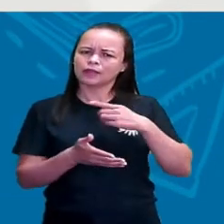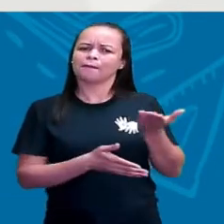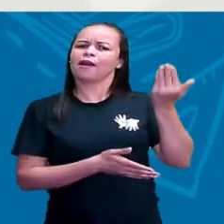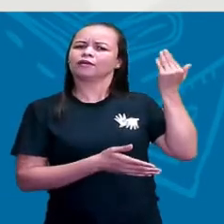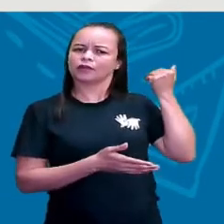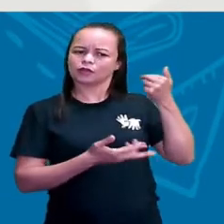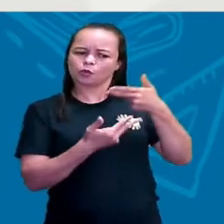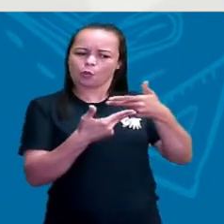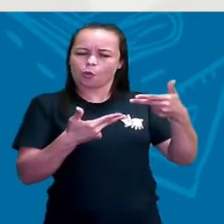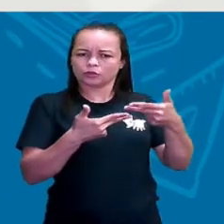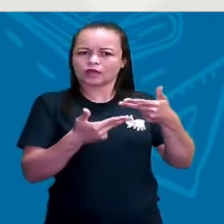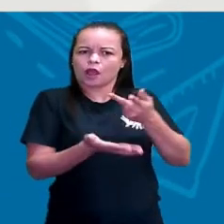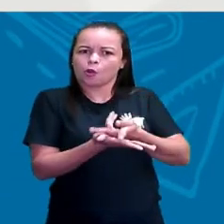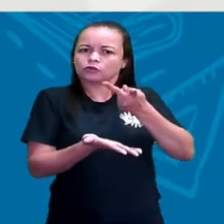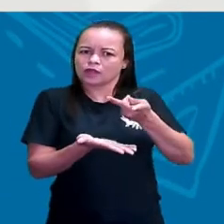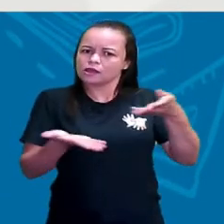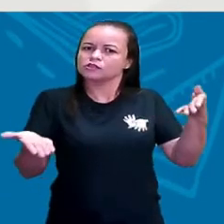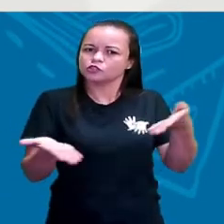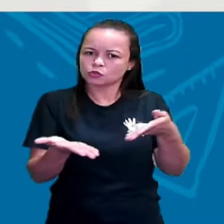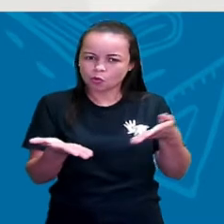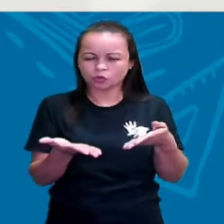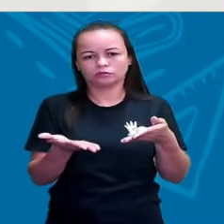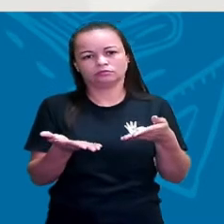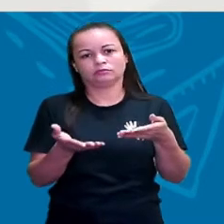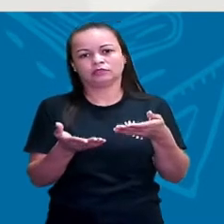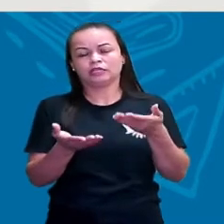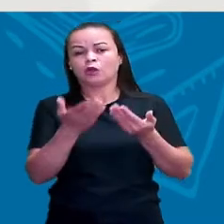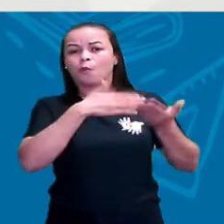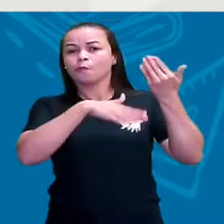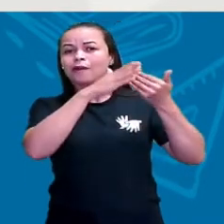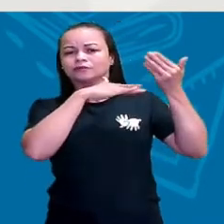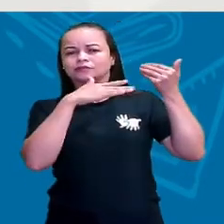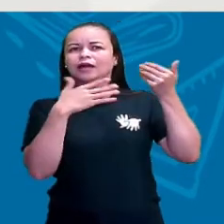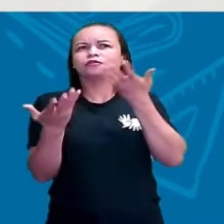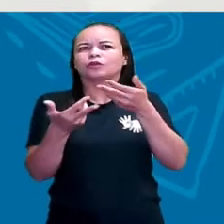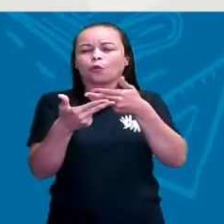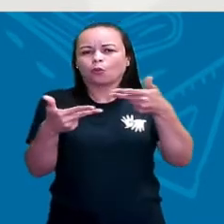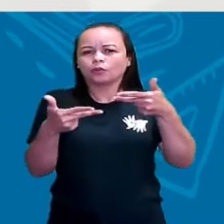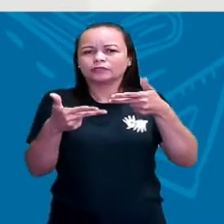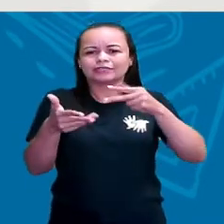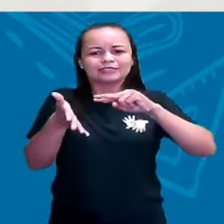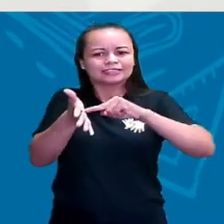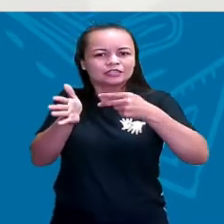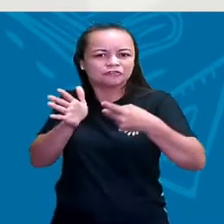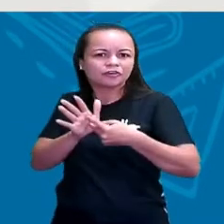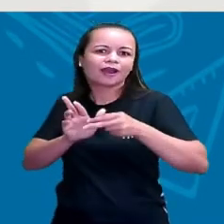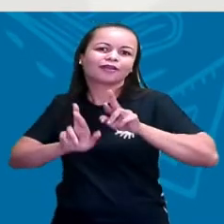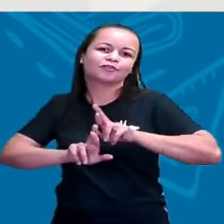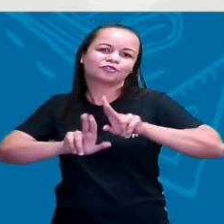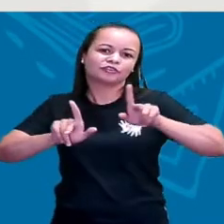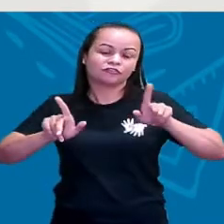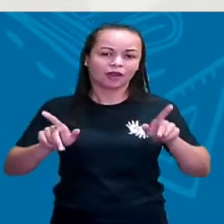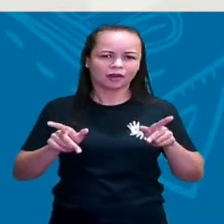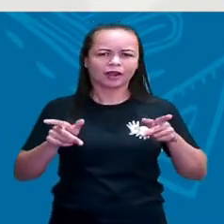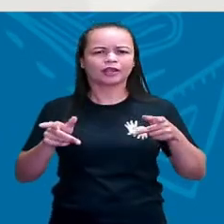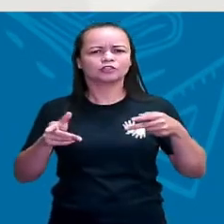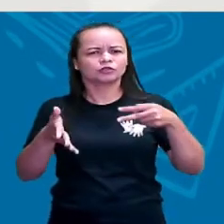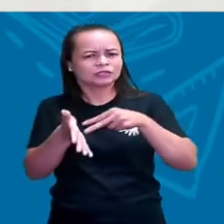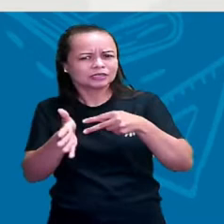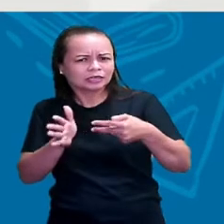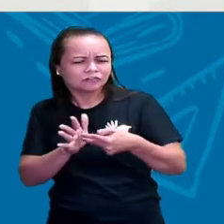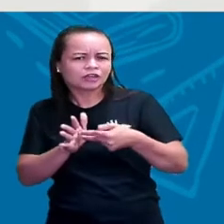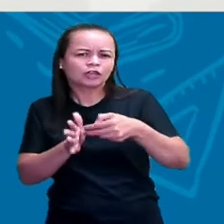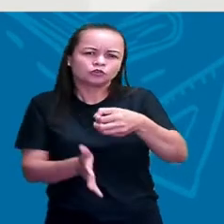de hoje. Tem coisas que são ressignificadas, ou seja, ganham novos significados, certo? E tem coisas que